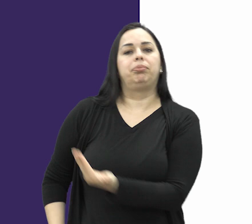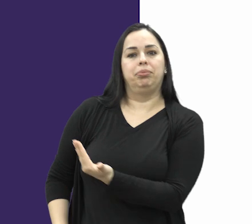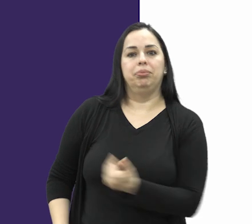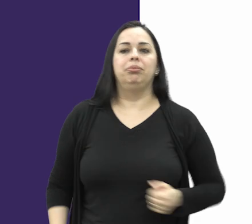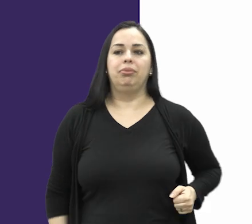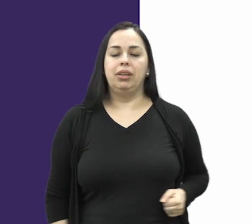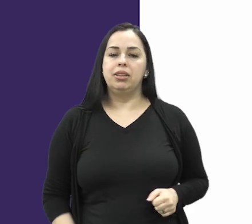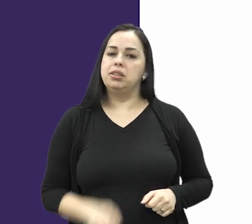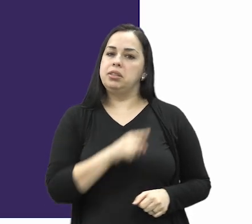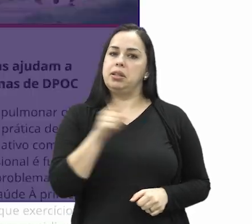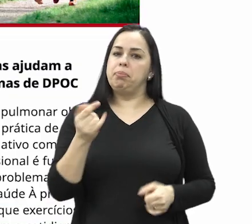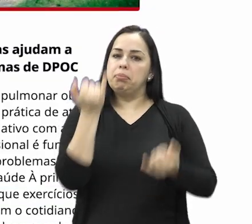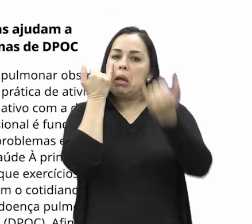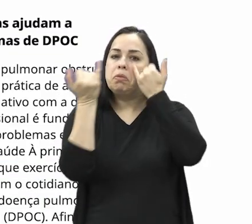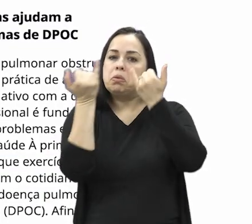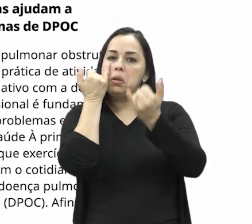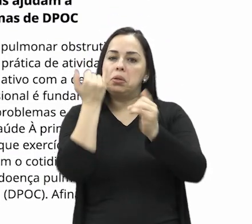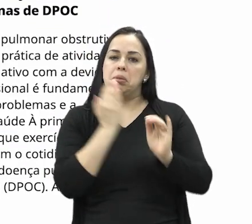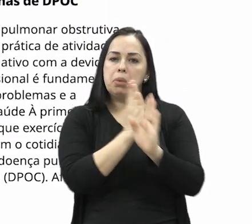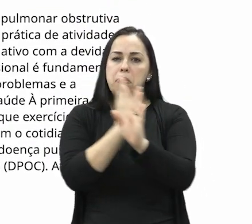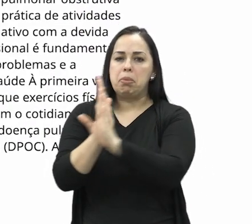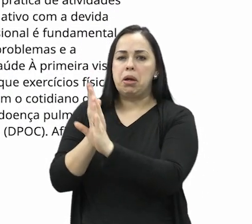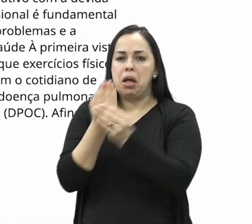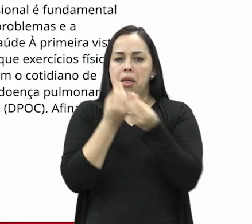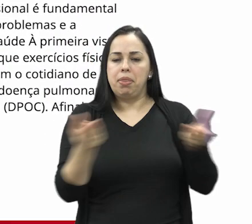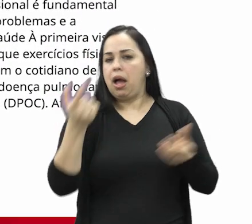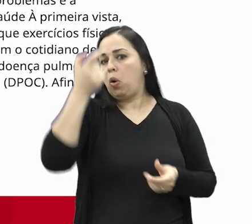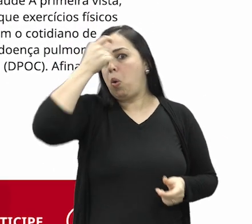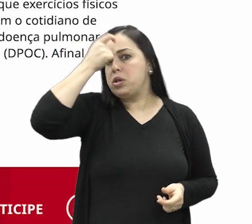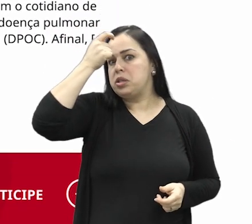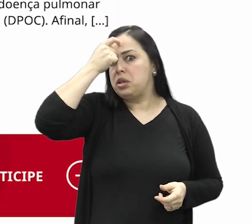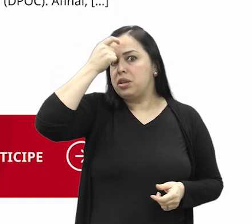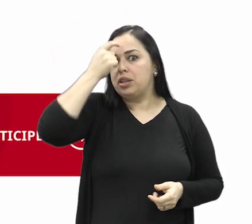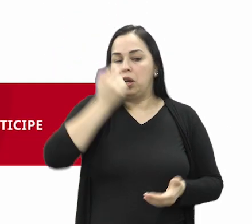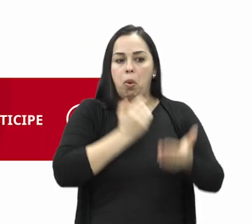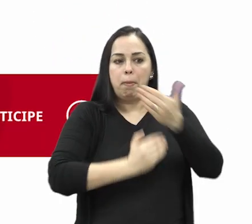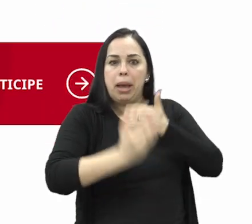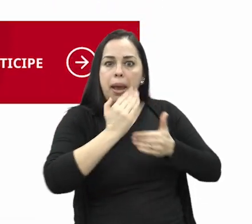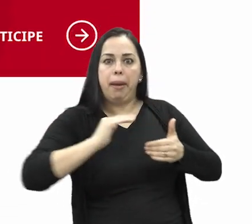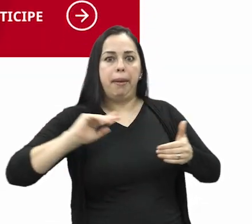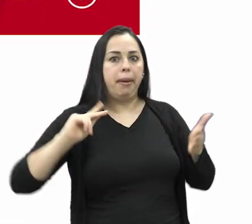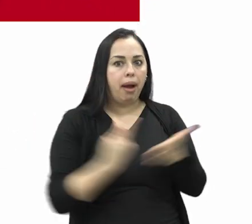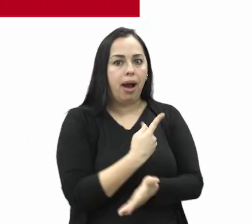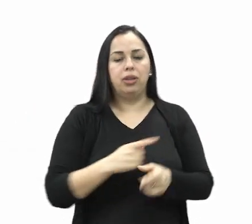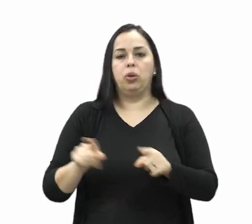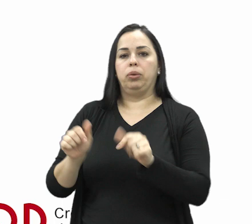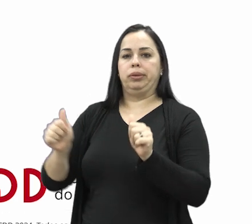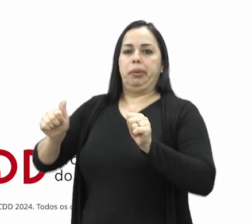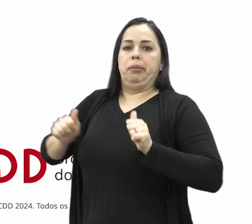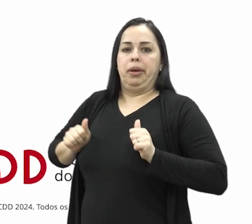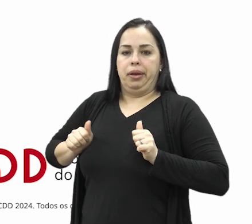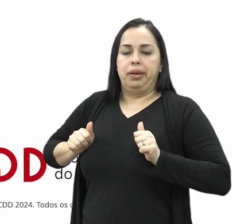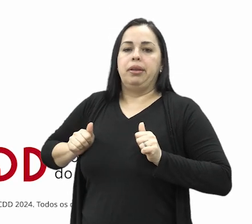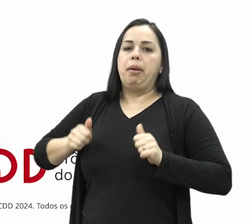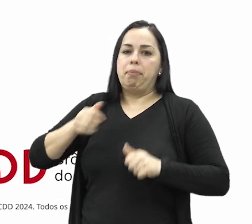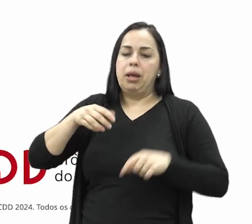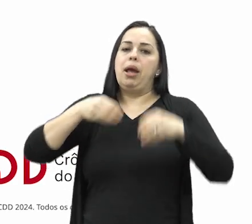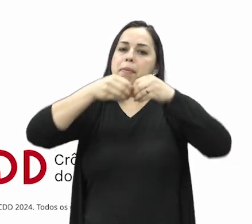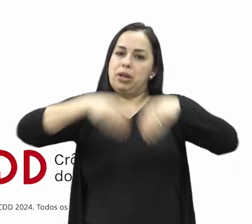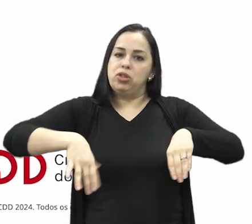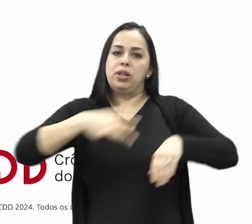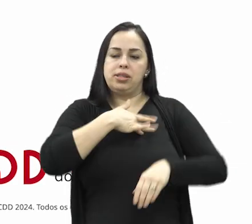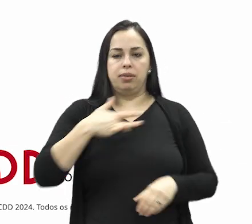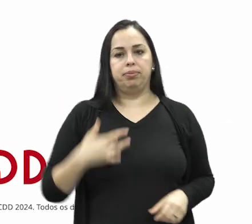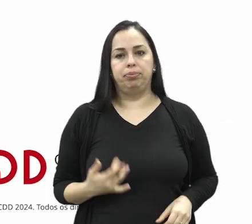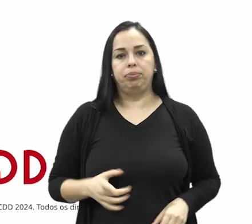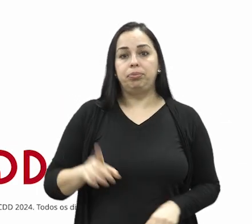No site da entidade, é possível encontrar informações para conscientizar sobre os riscos dos maus hábitos e cuidados